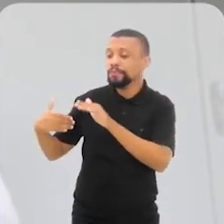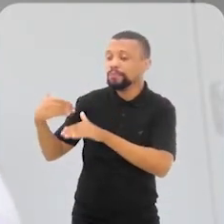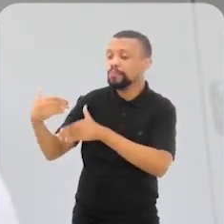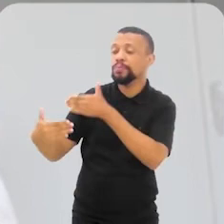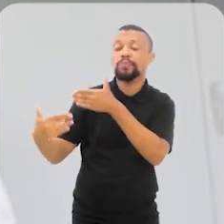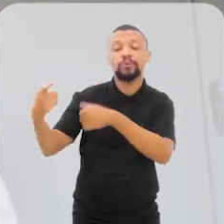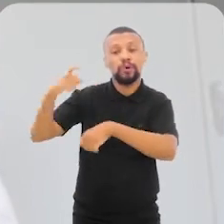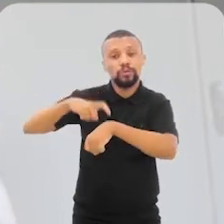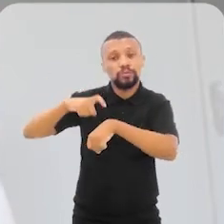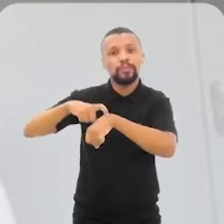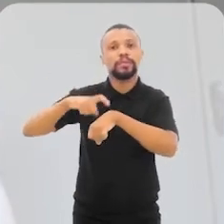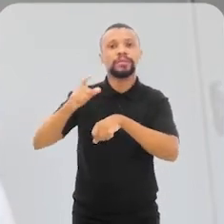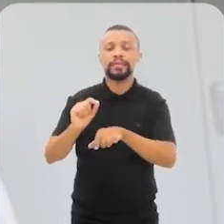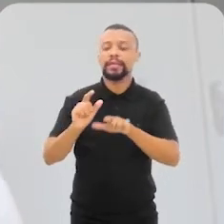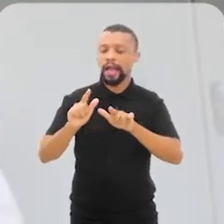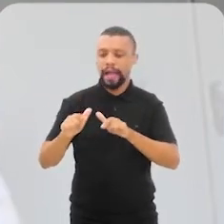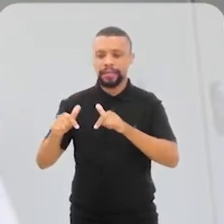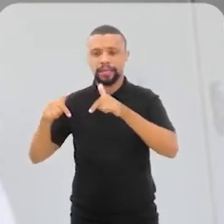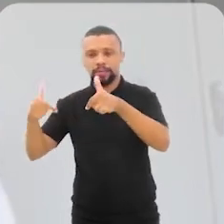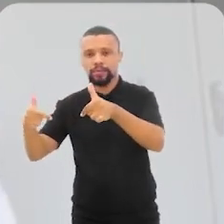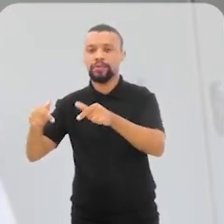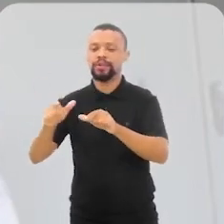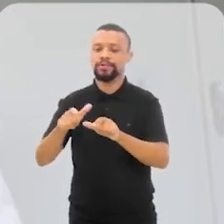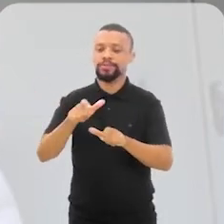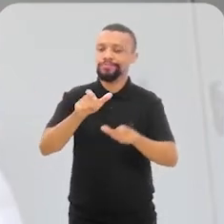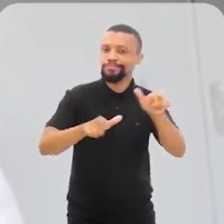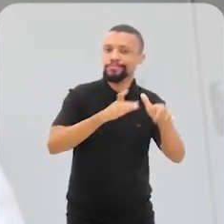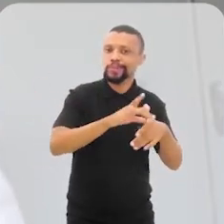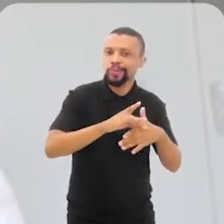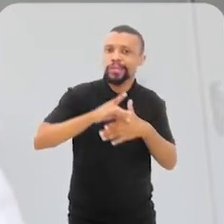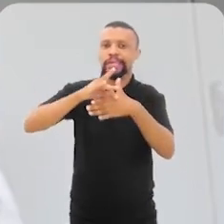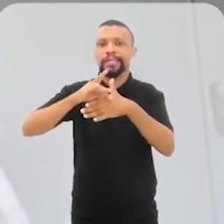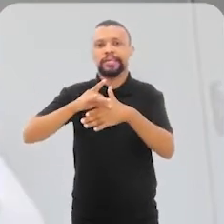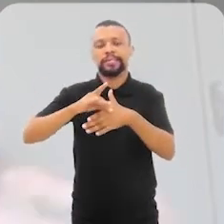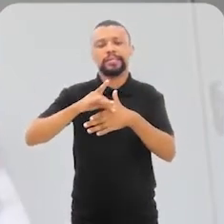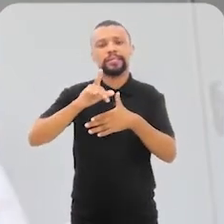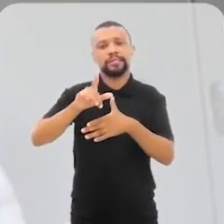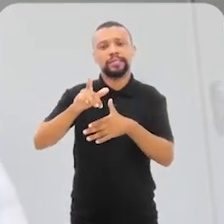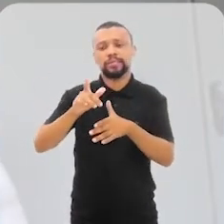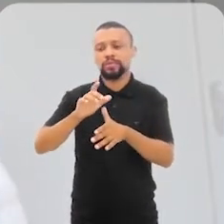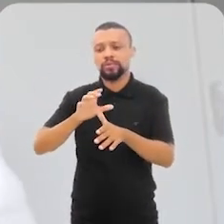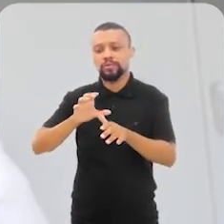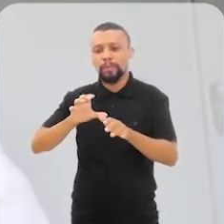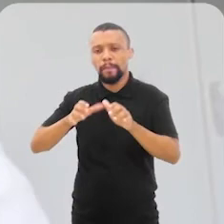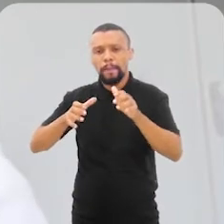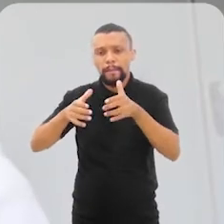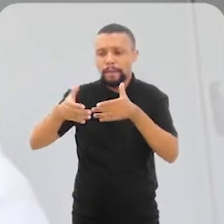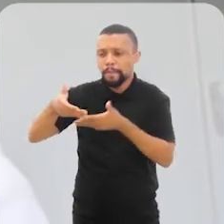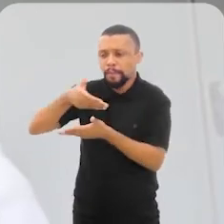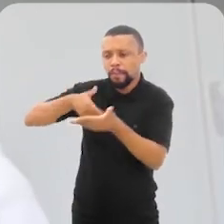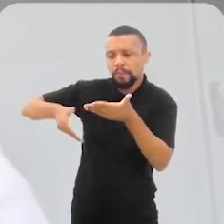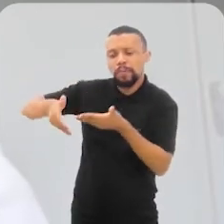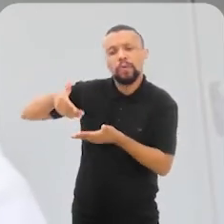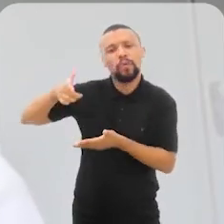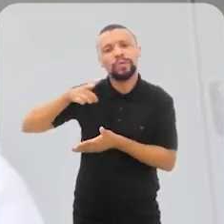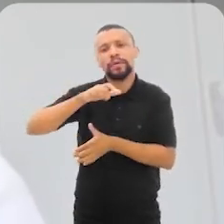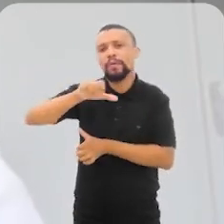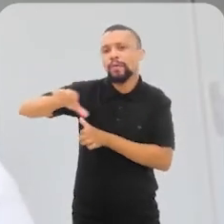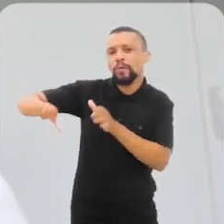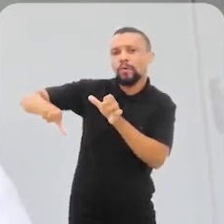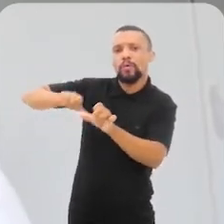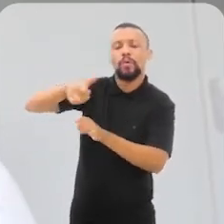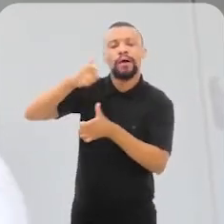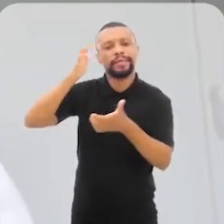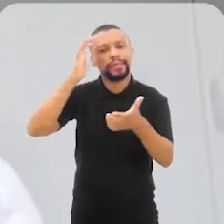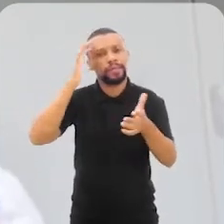momento em que os atores, né? Em conjunto, eles acabam modificando essa, digamos